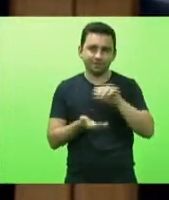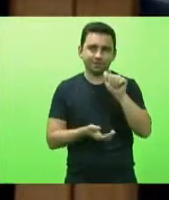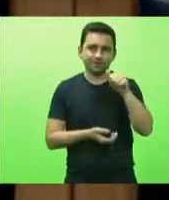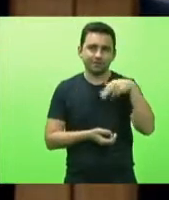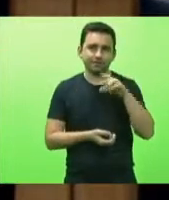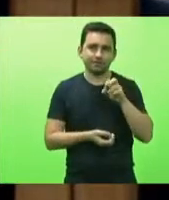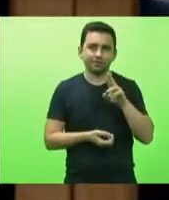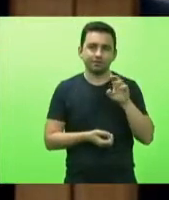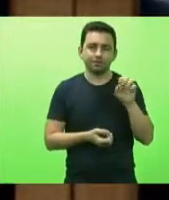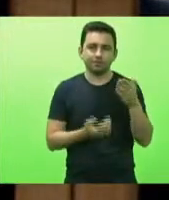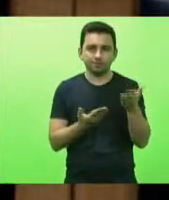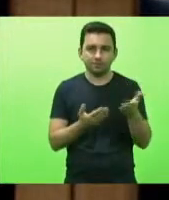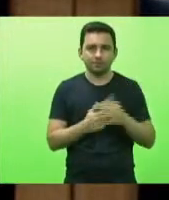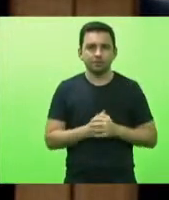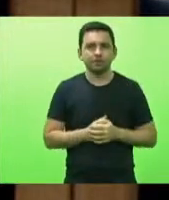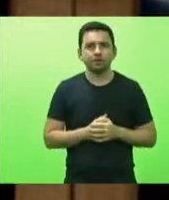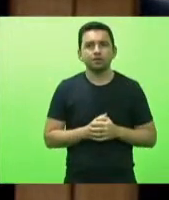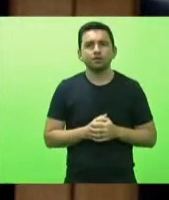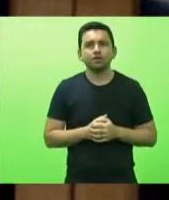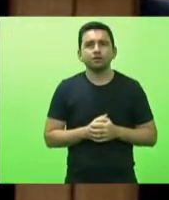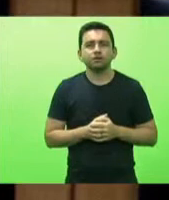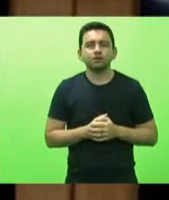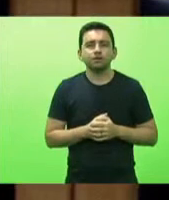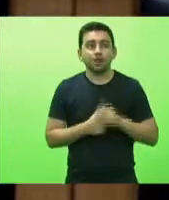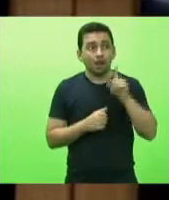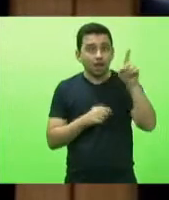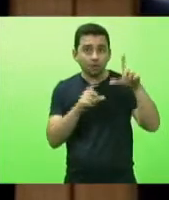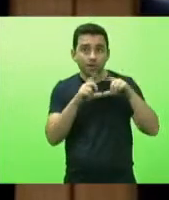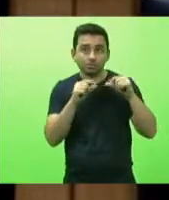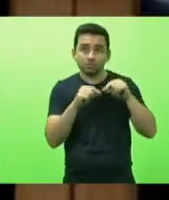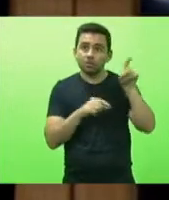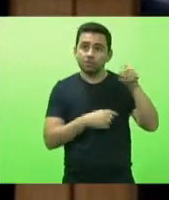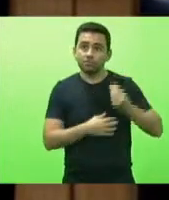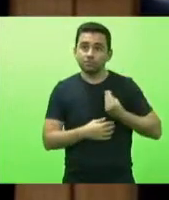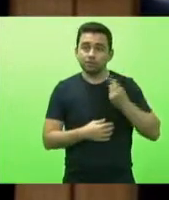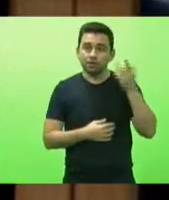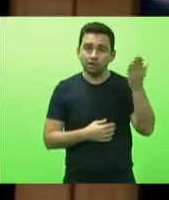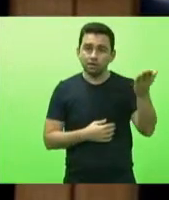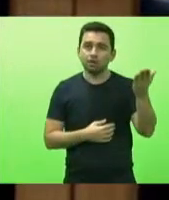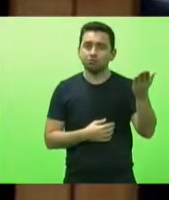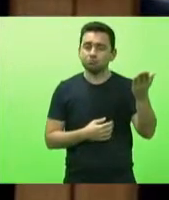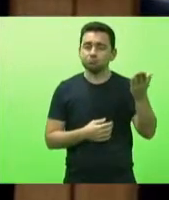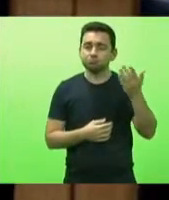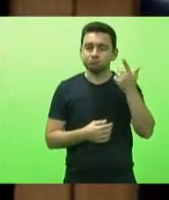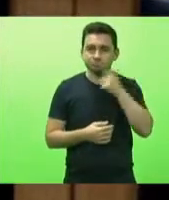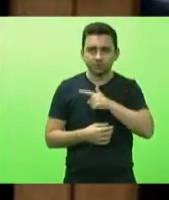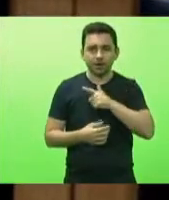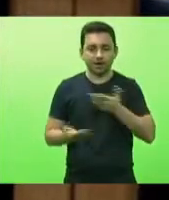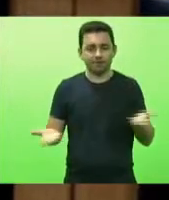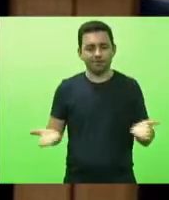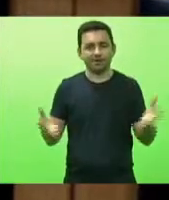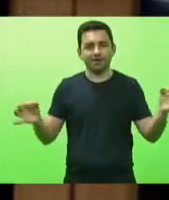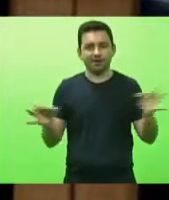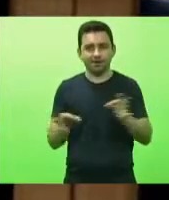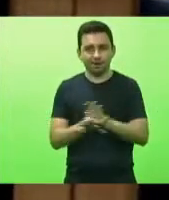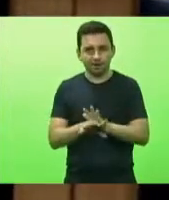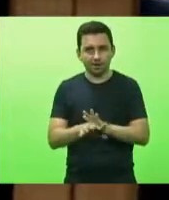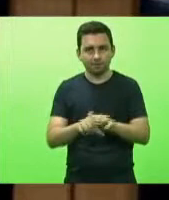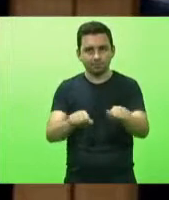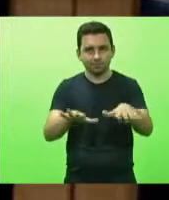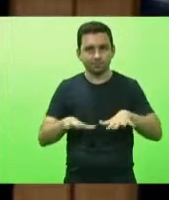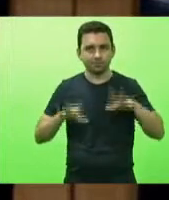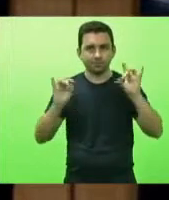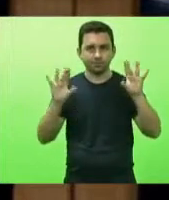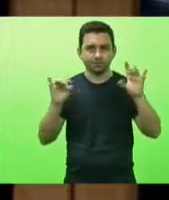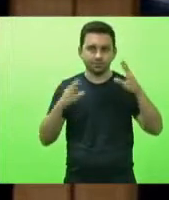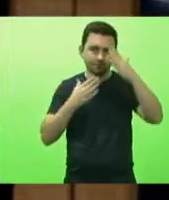convocação dessa assembleia e mesmo de Brasília fez questão de participar e declaro encerrada essa presente sessão especial